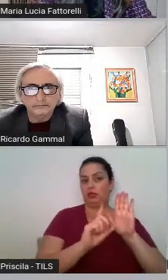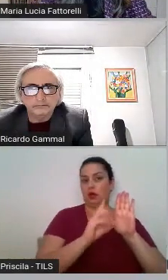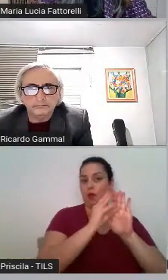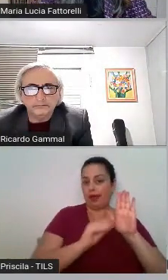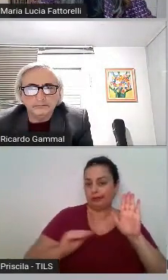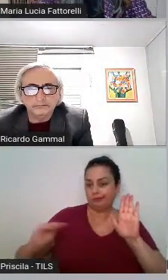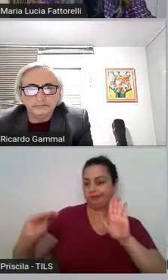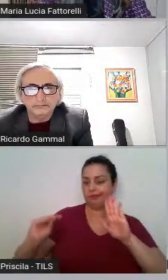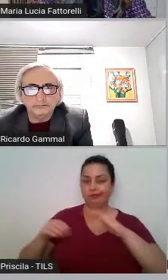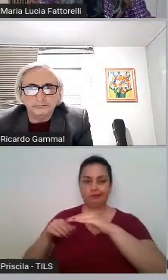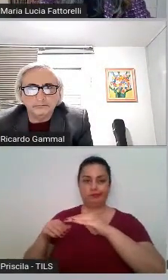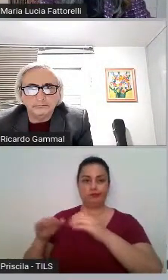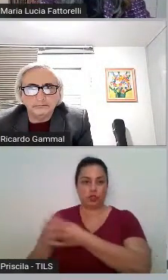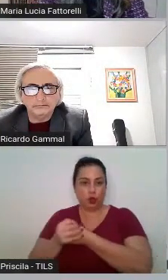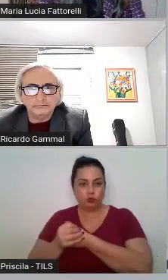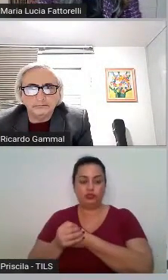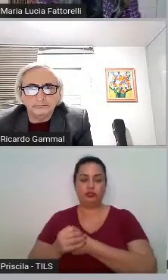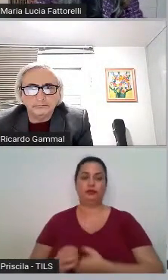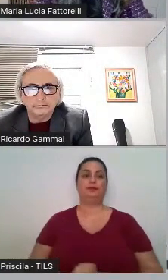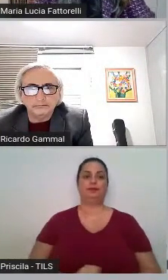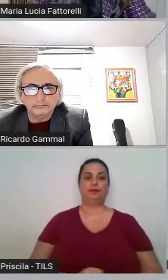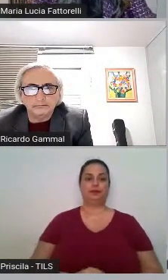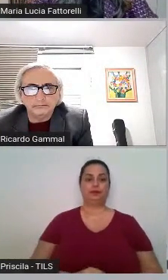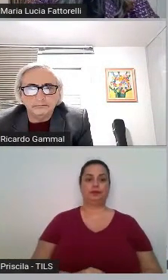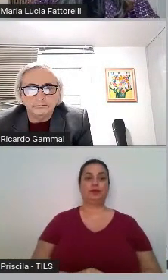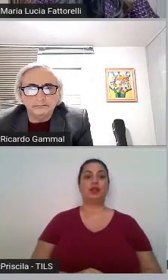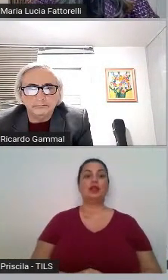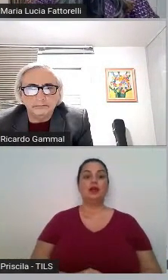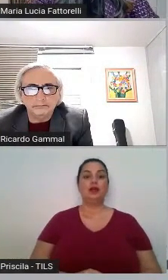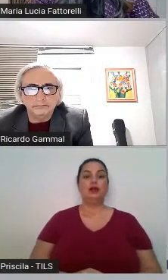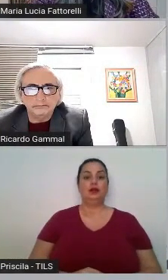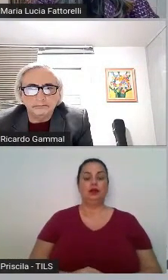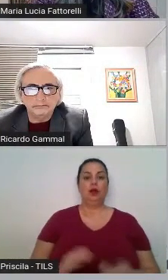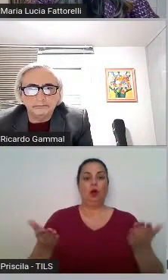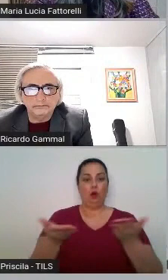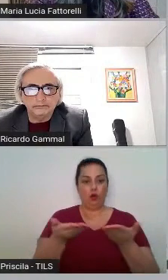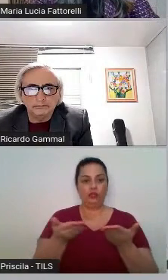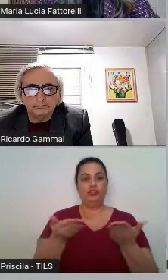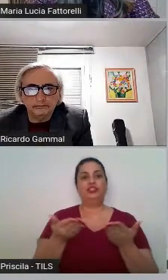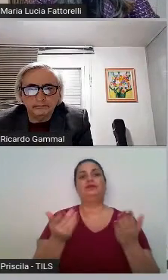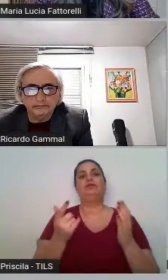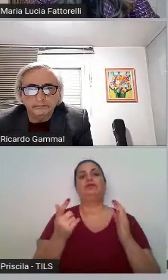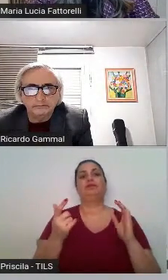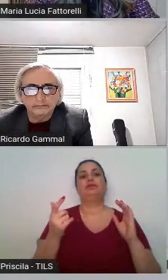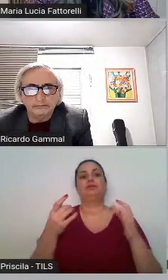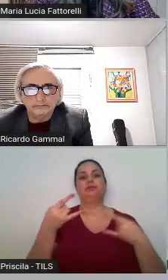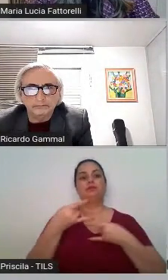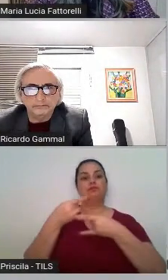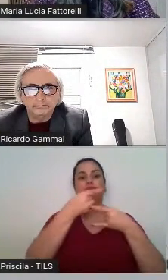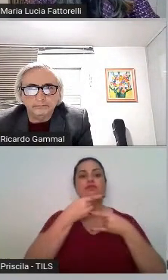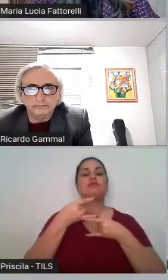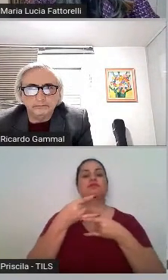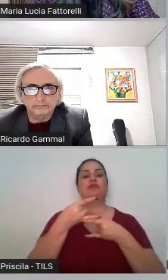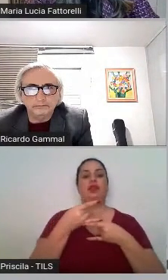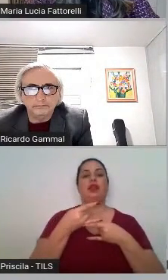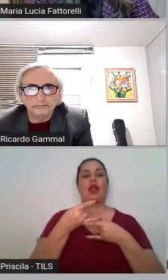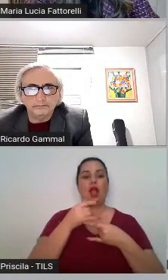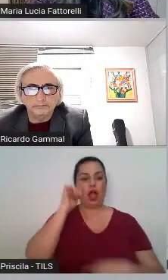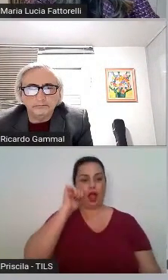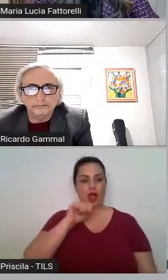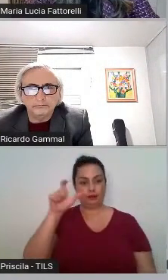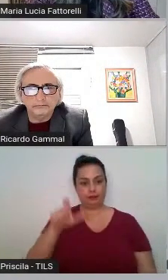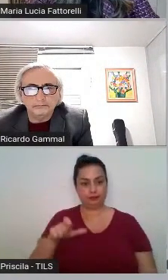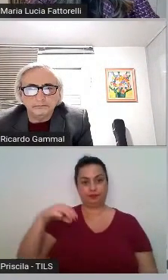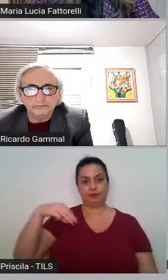Nesse painel número 8, a Maria Lúcia vai falar sobre a questão da securitização, vai explicar